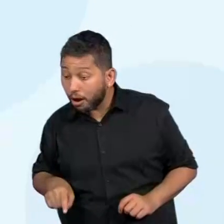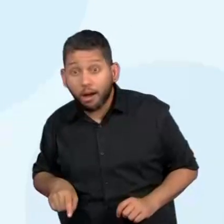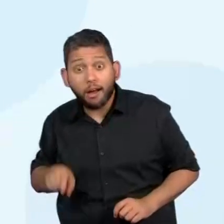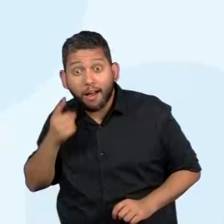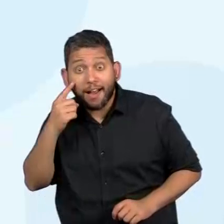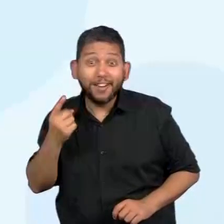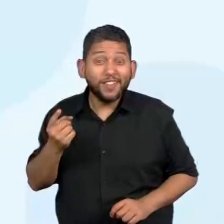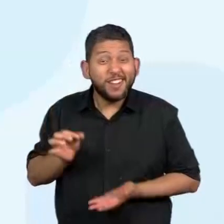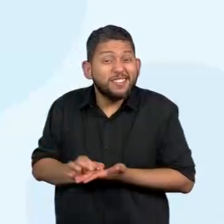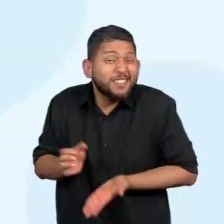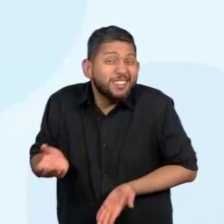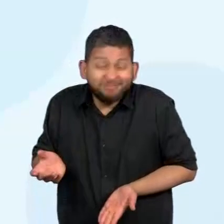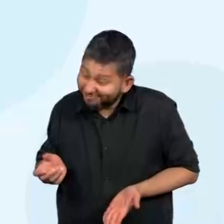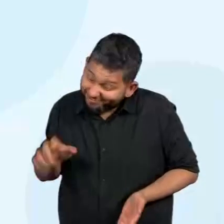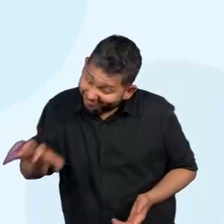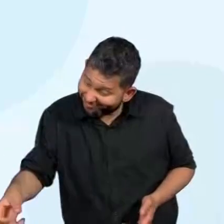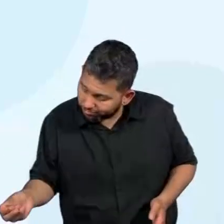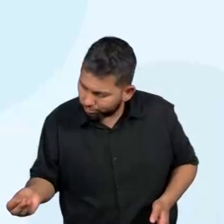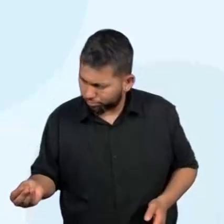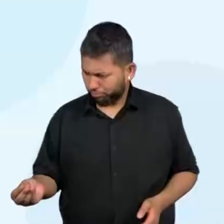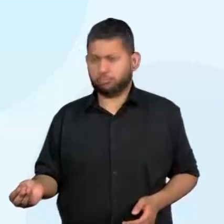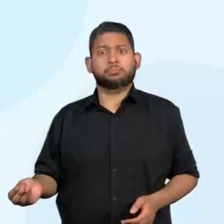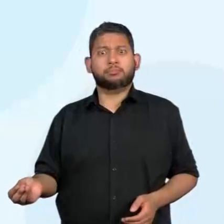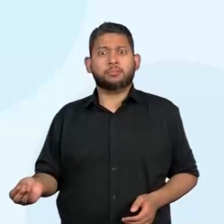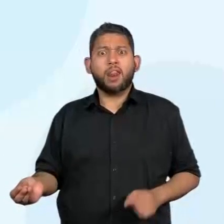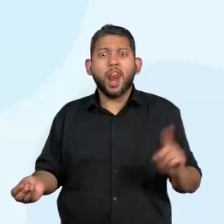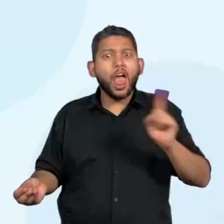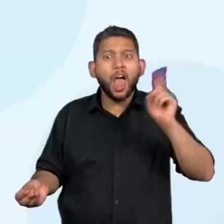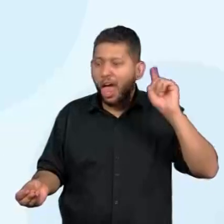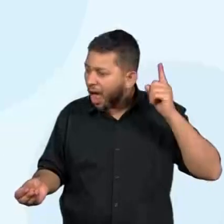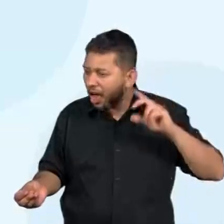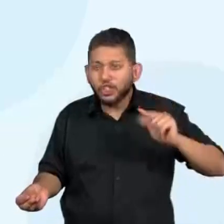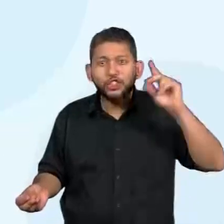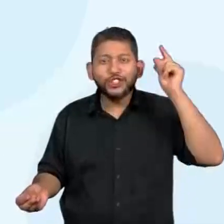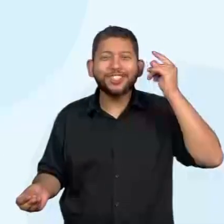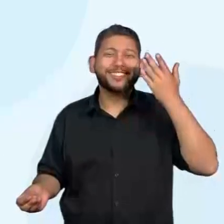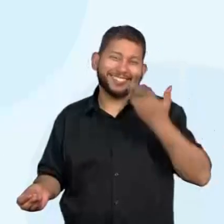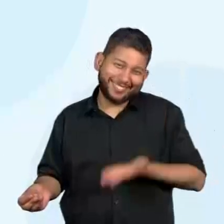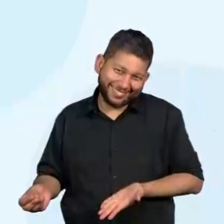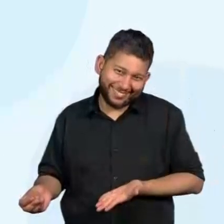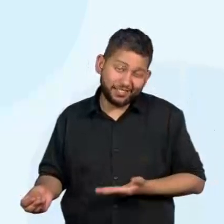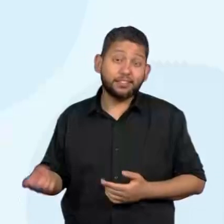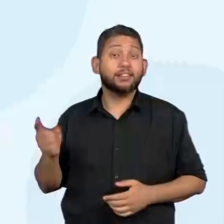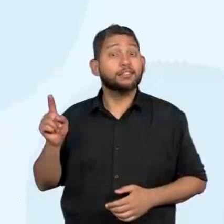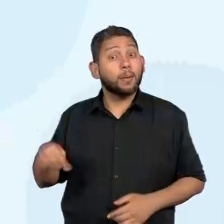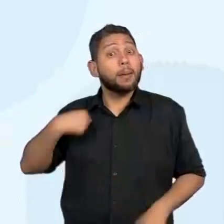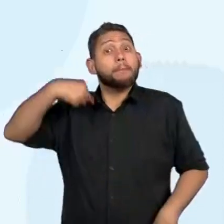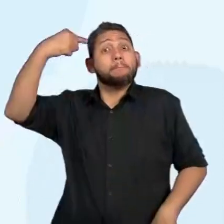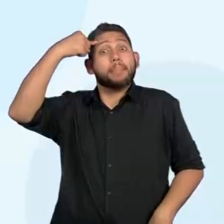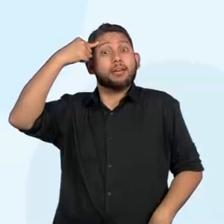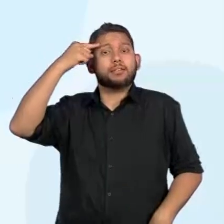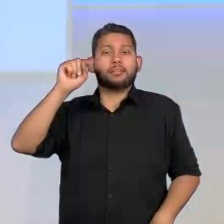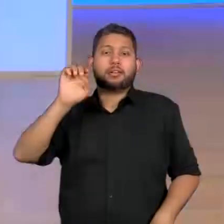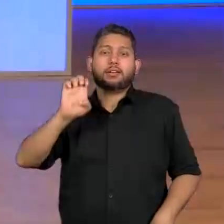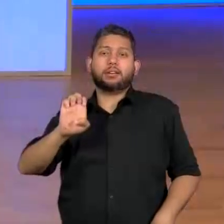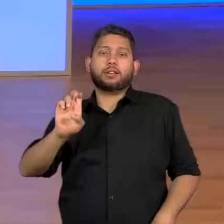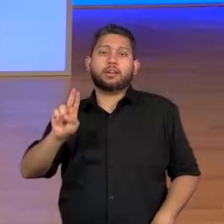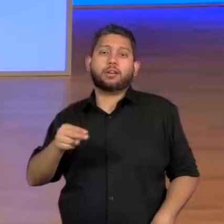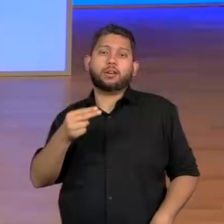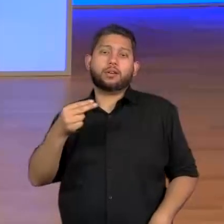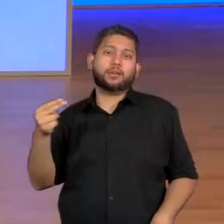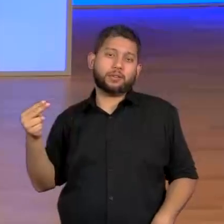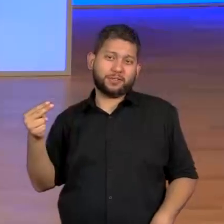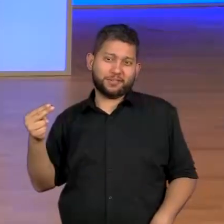a origem dessas moedas de ouro. Então, essa notícia traz todos os elementos aí característicos da estrutura do texto